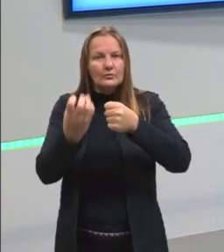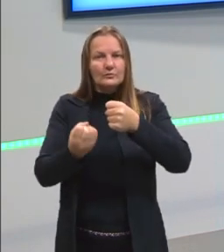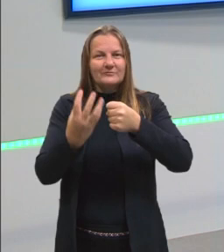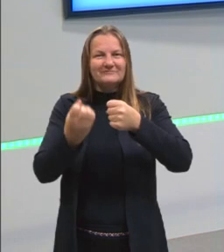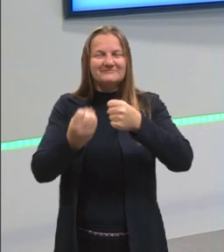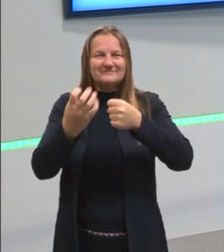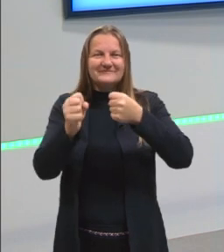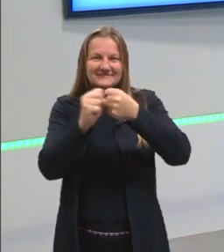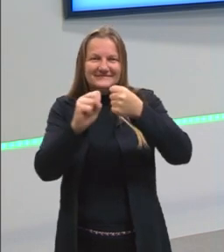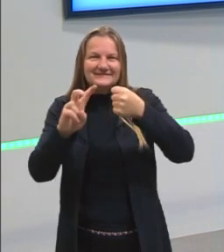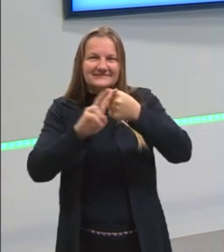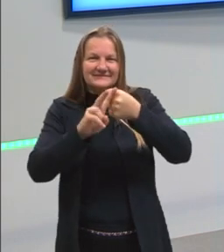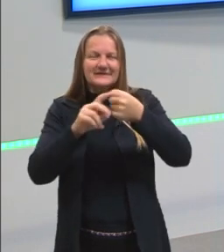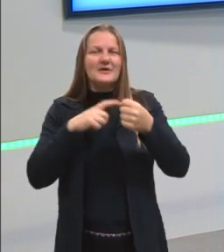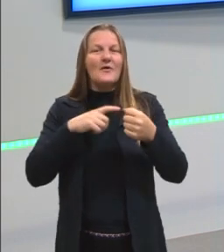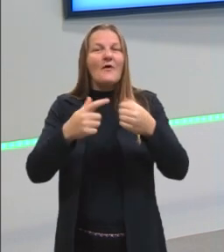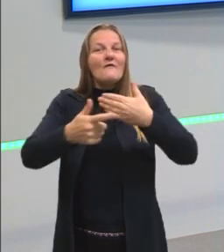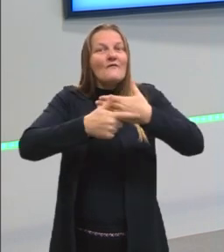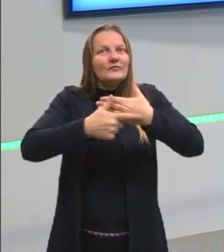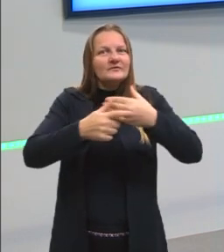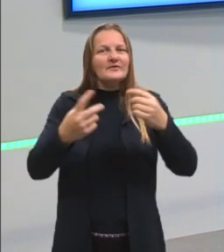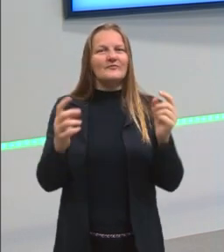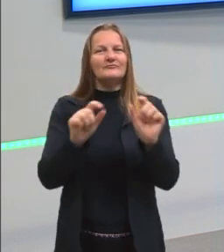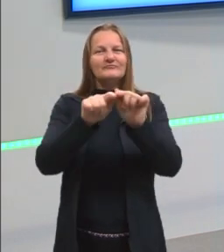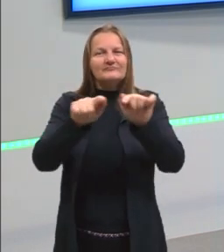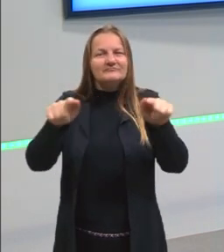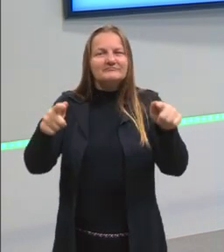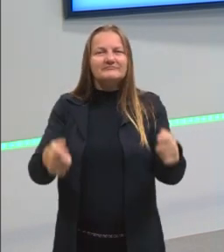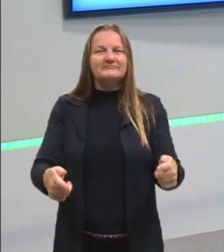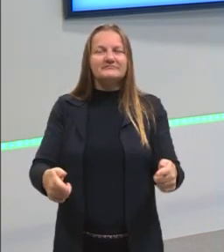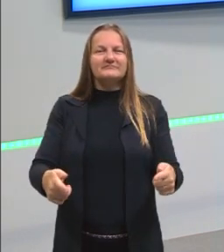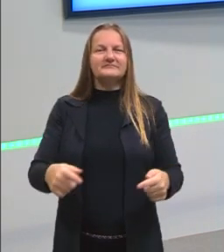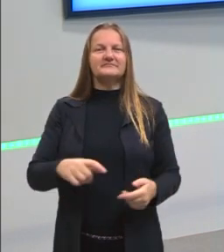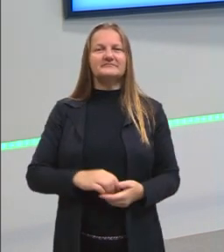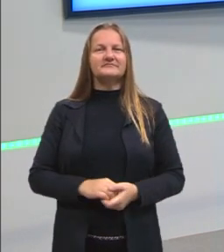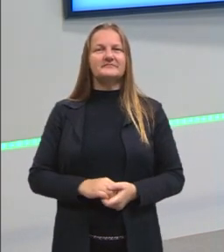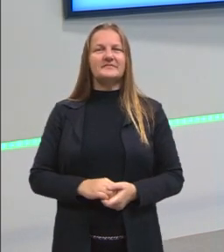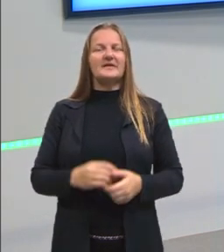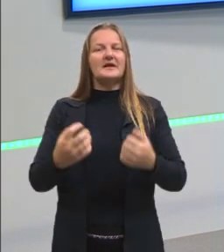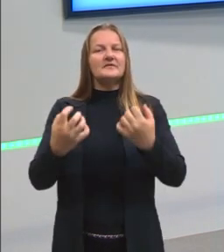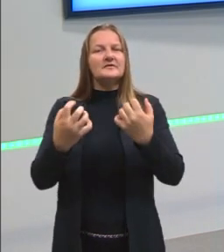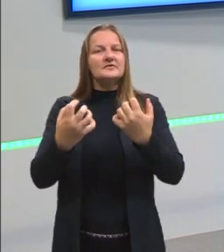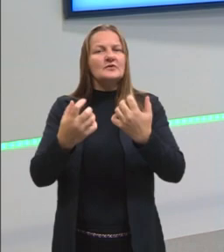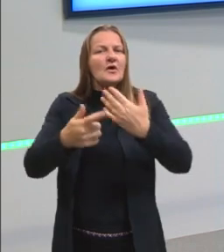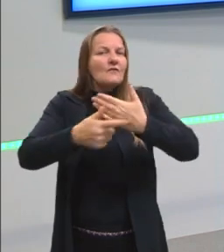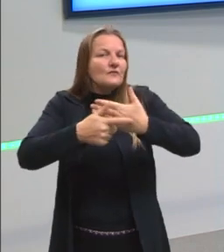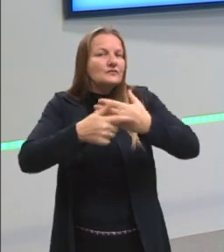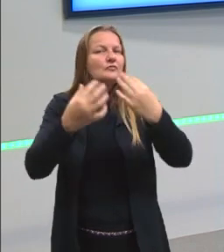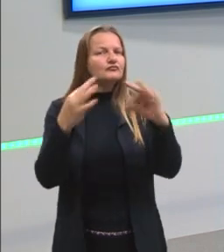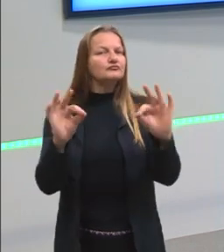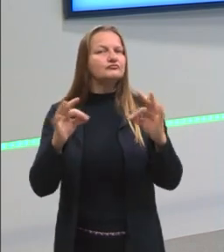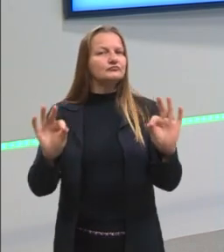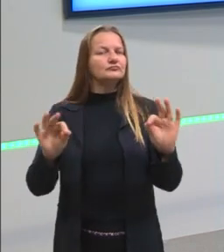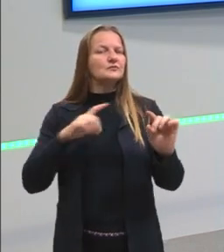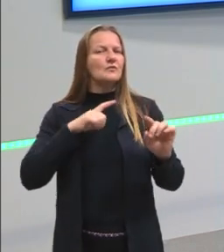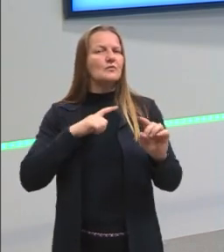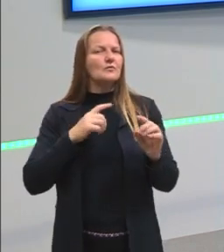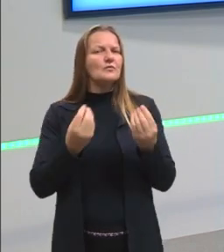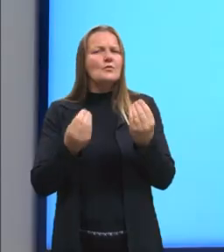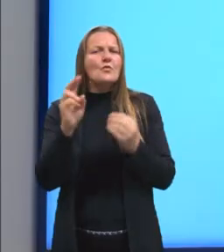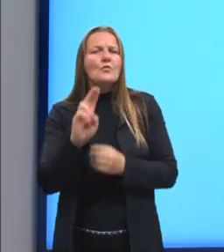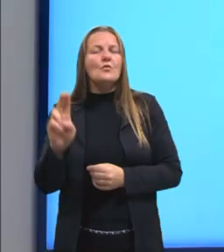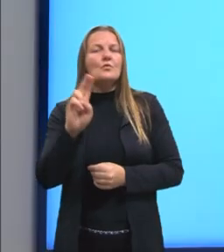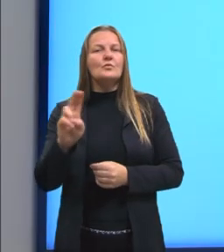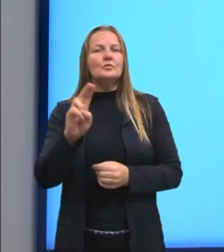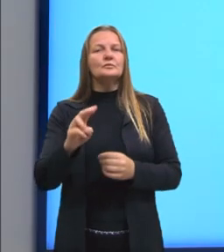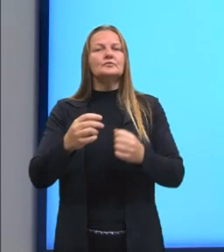um advérbio, a gente vai ter como classe gramatical, aliás, como função sintática, a gente vai ter os